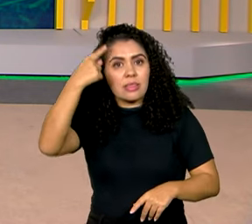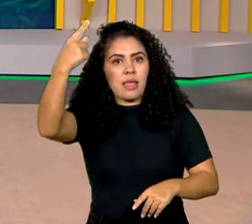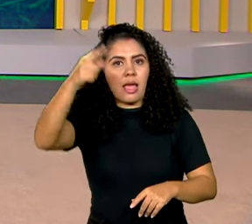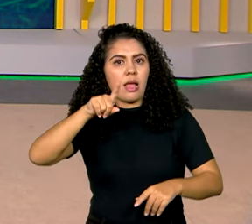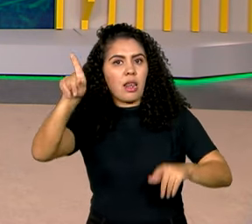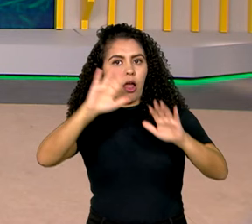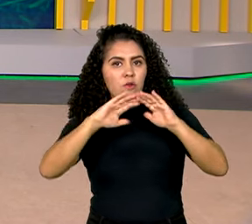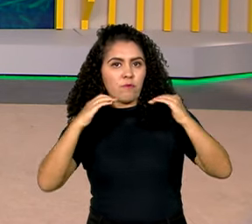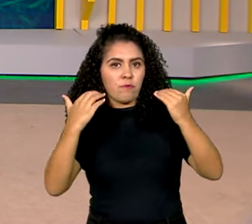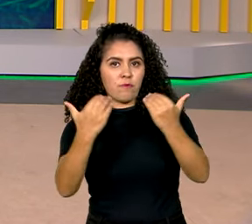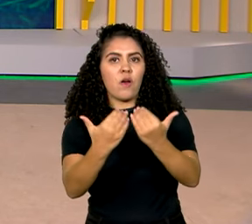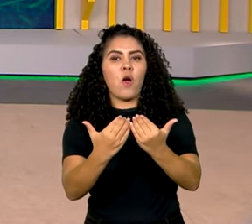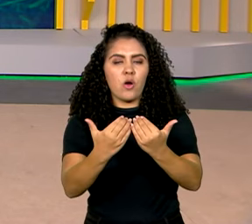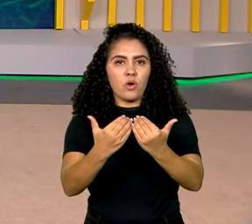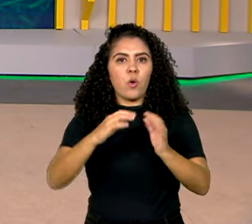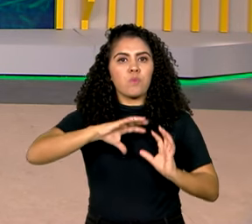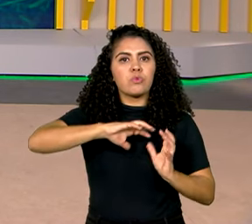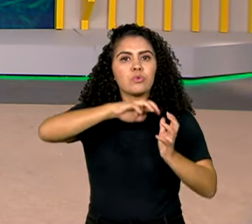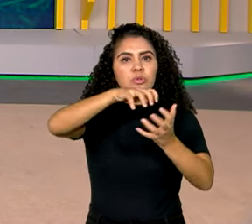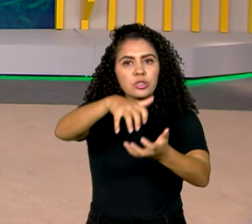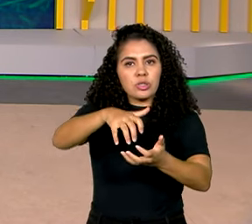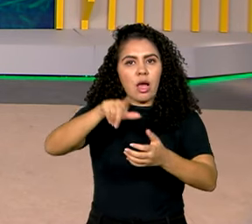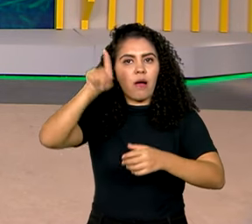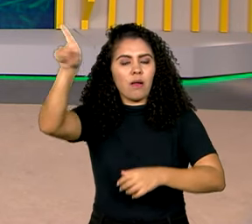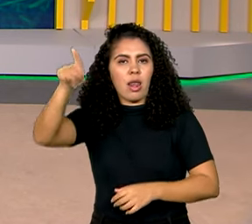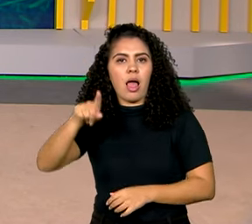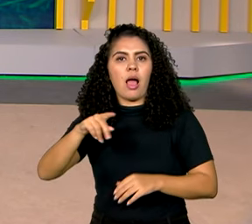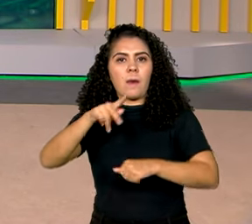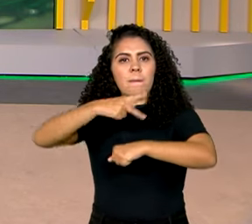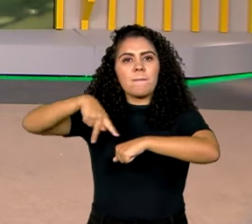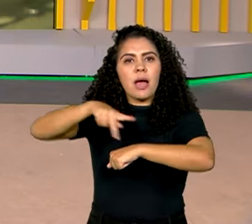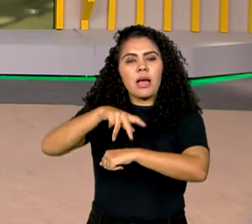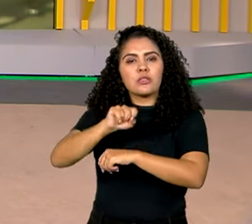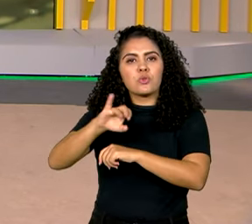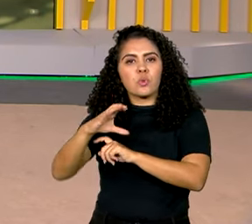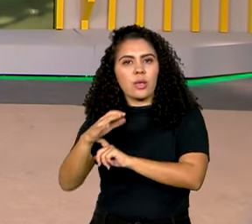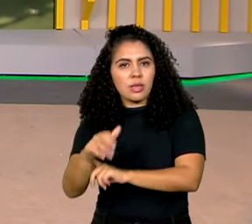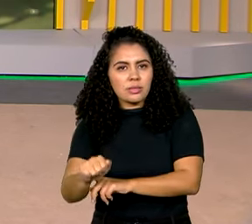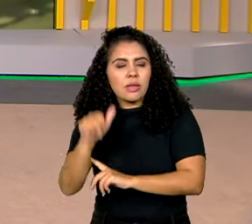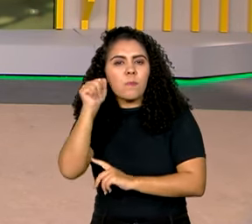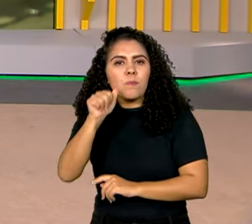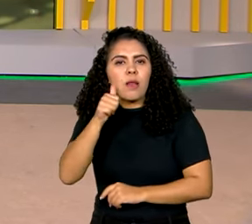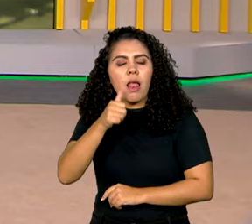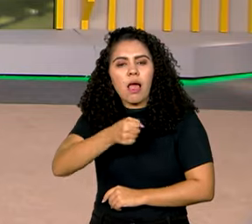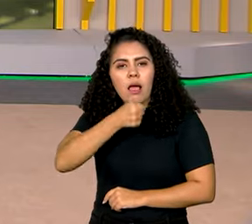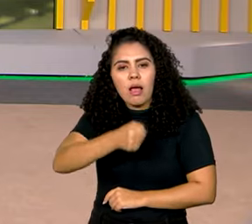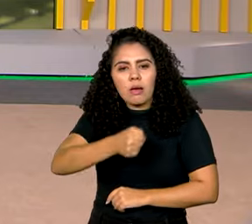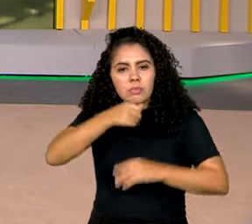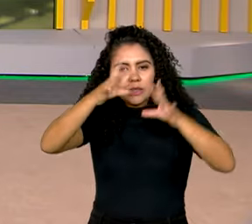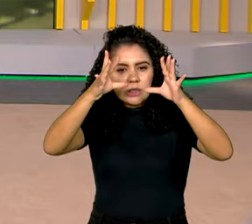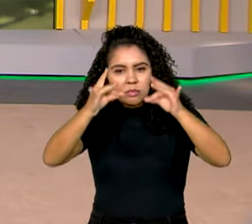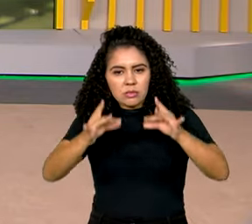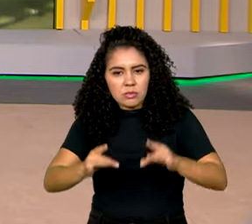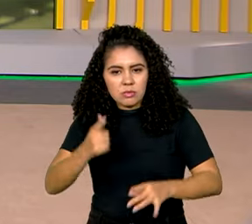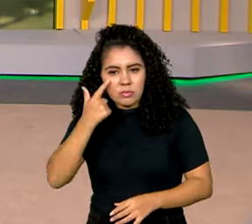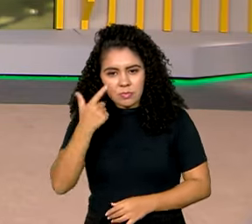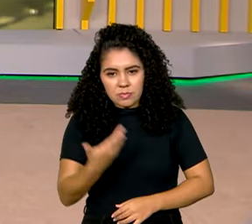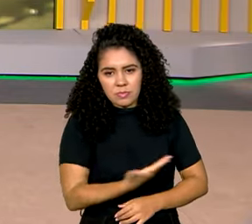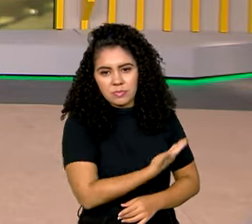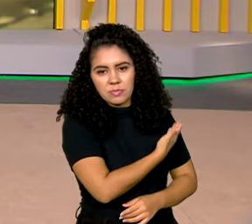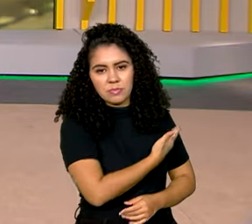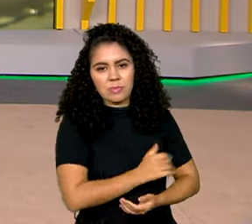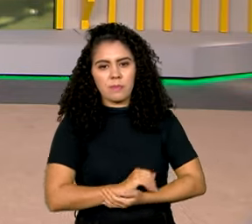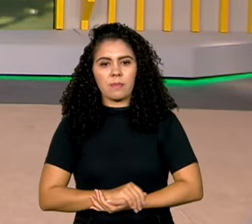Suíça. Mas quem tem os detalhes dessa proposta é a repórter Vanessa Casalino, que fala ao vivo de São Paulo.